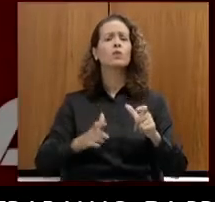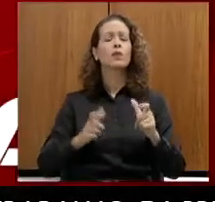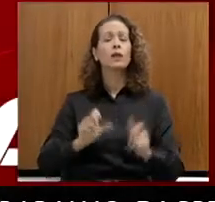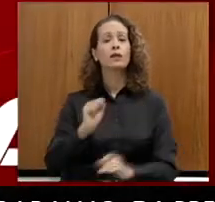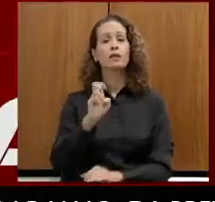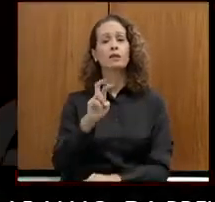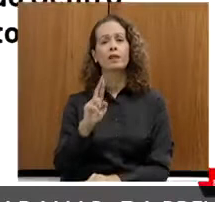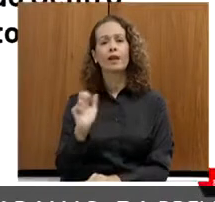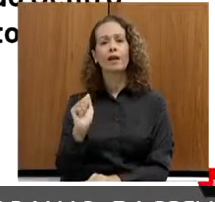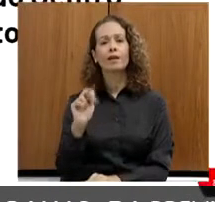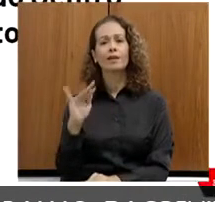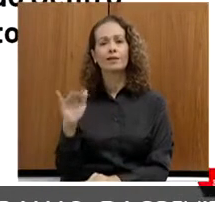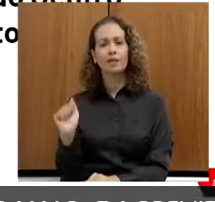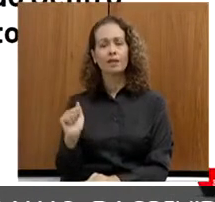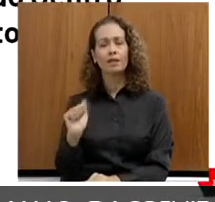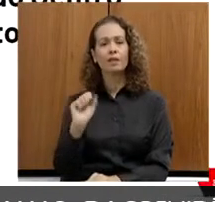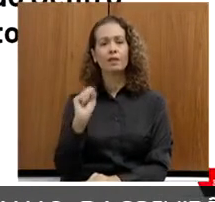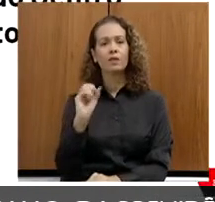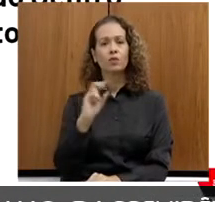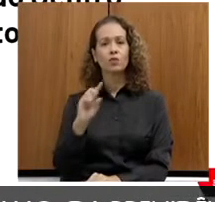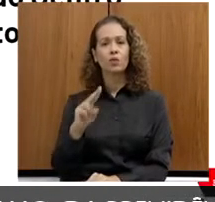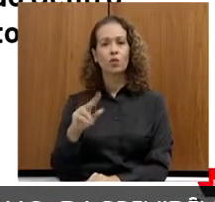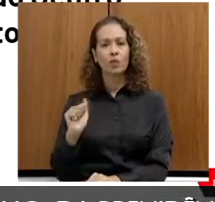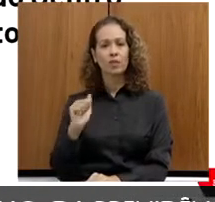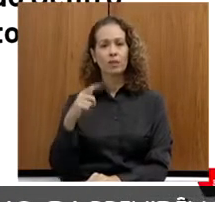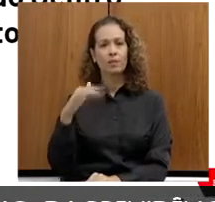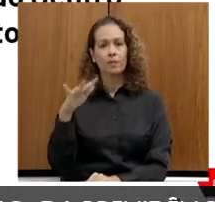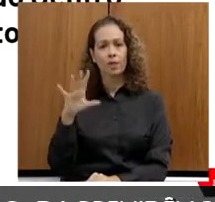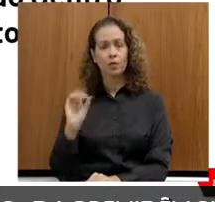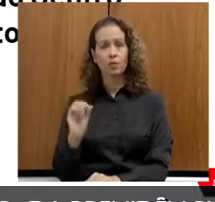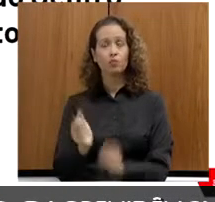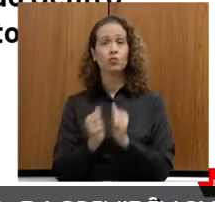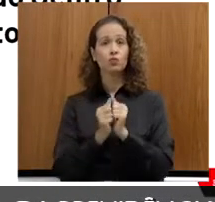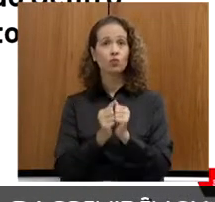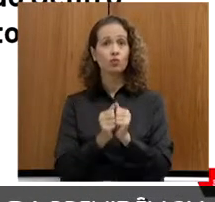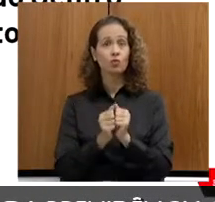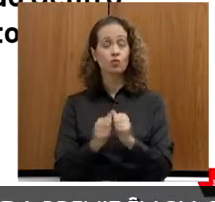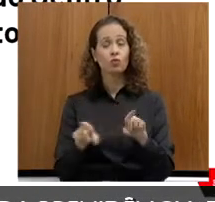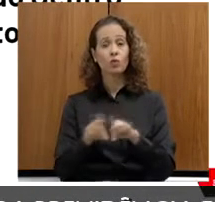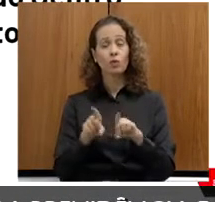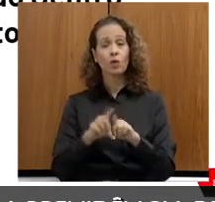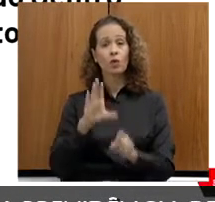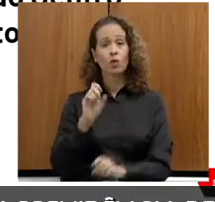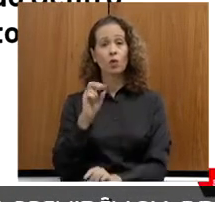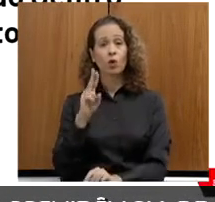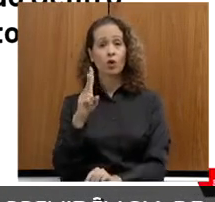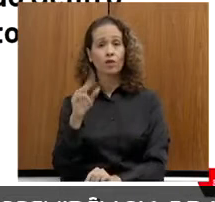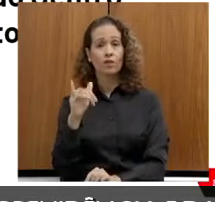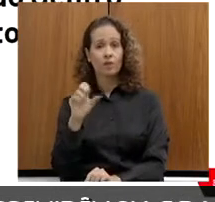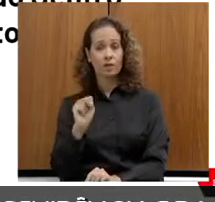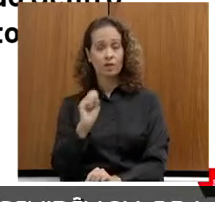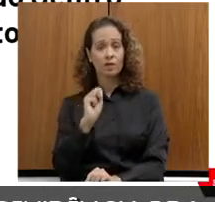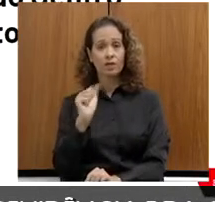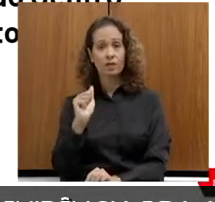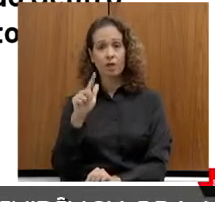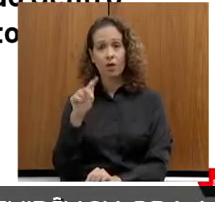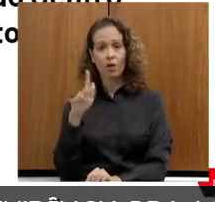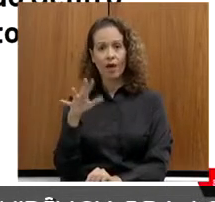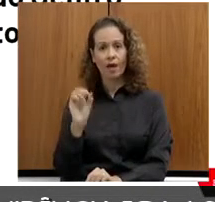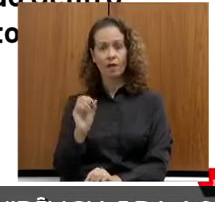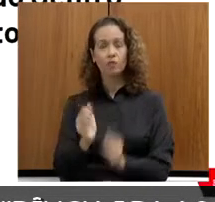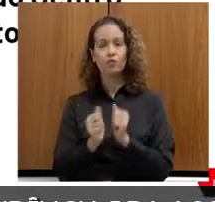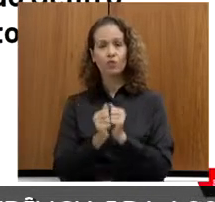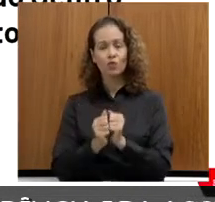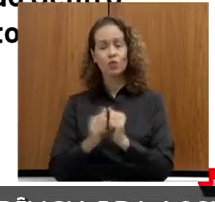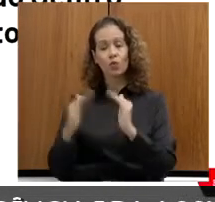e nós disponibilizamos, junto com a parceria com a Fundação Clóvis Salgado, o imóvel. Agora nós estamos fazendo uma sessão do